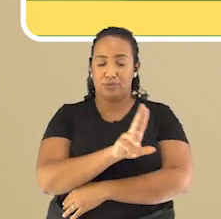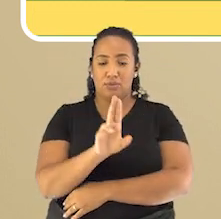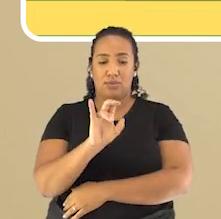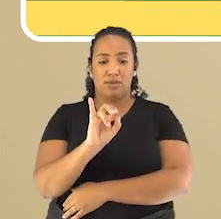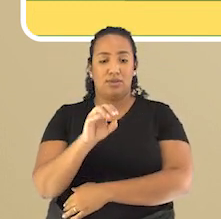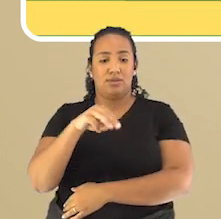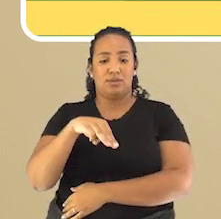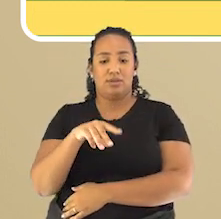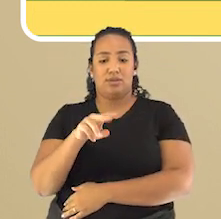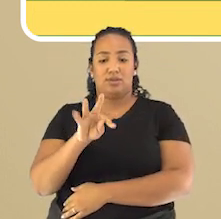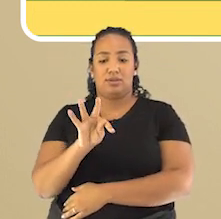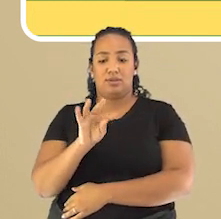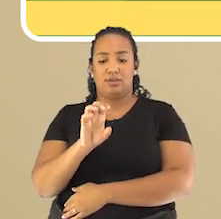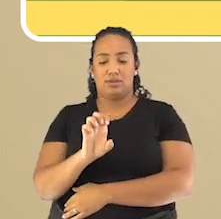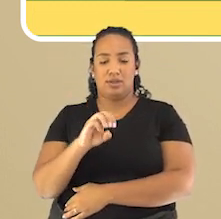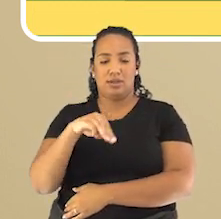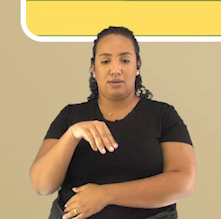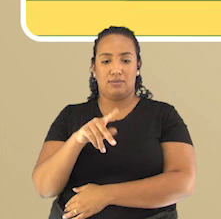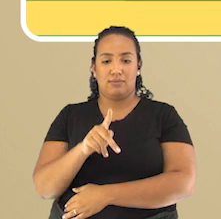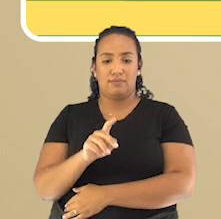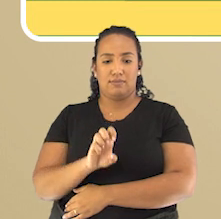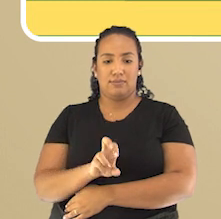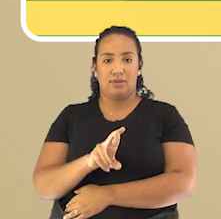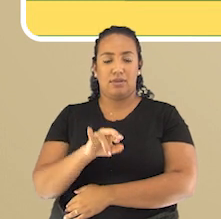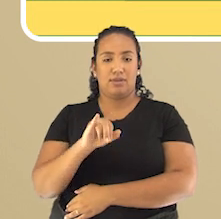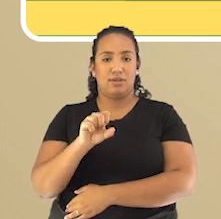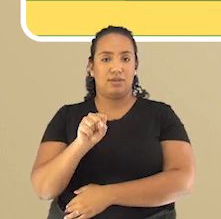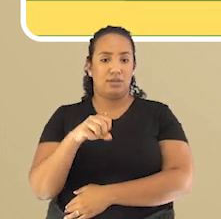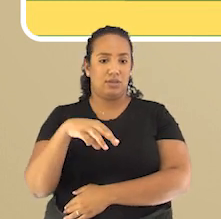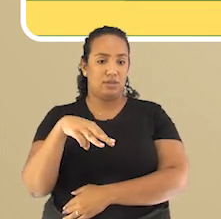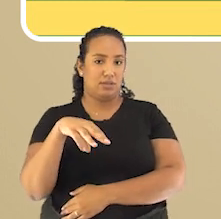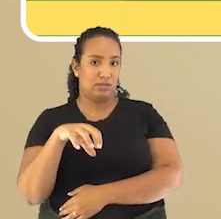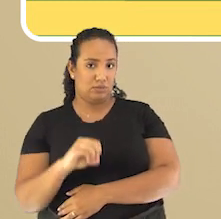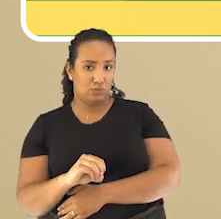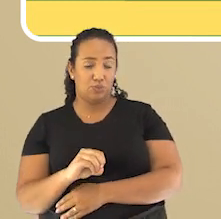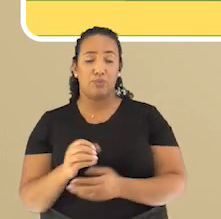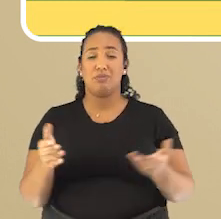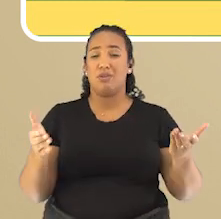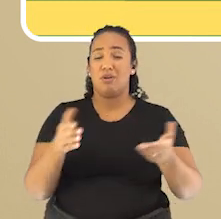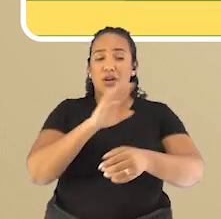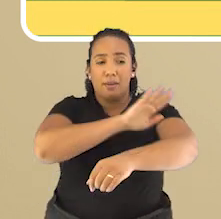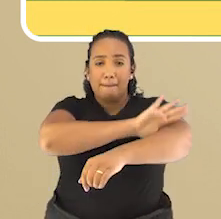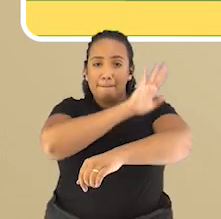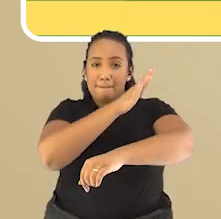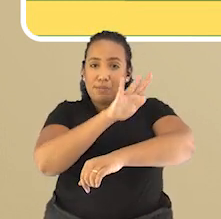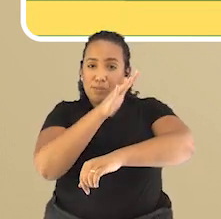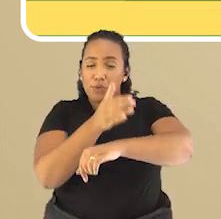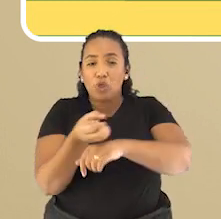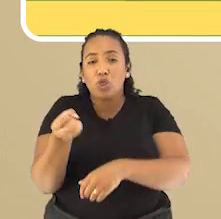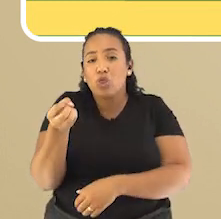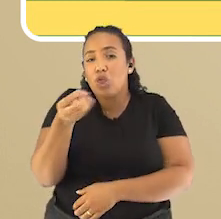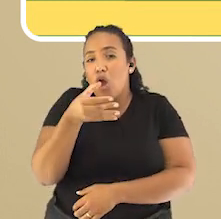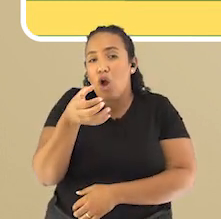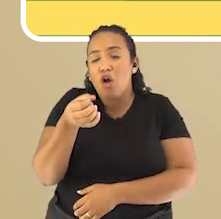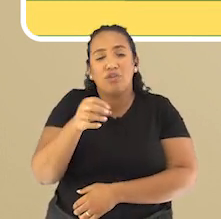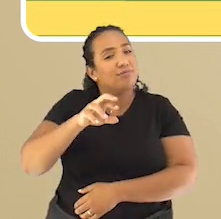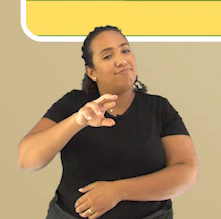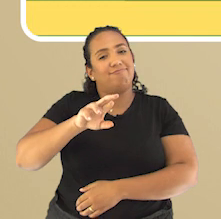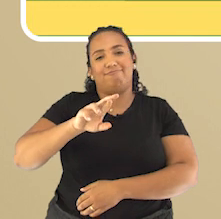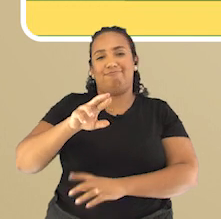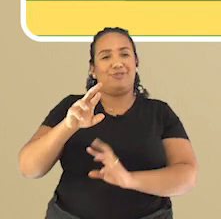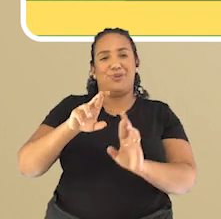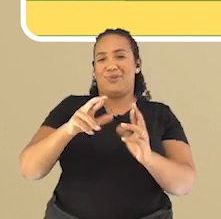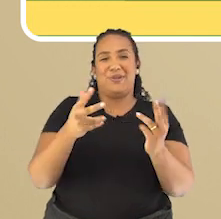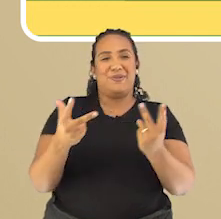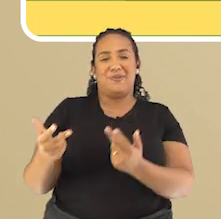diferente o nome. E as montanhas recentes ainda não sofreram essa erosão, por isso tem normalmente o formato